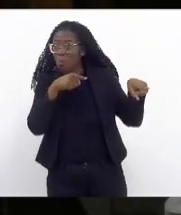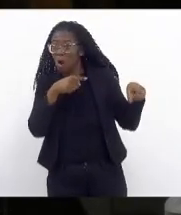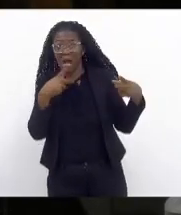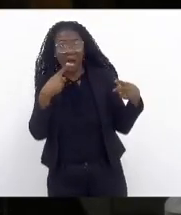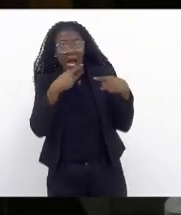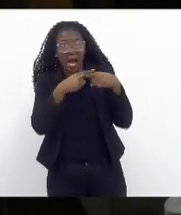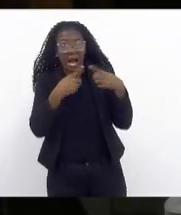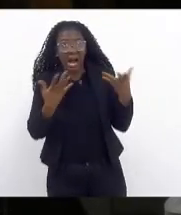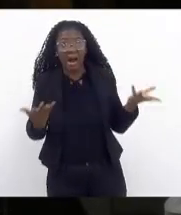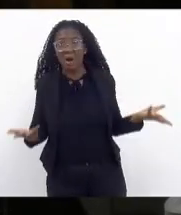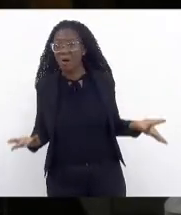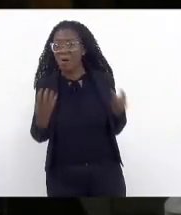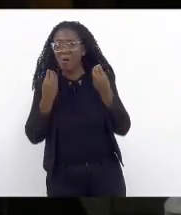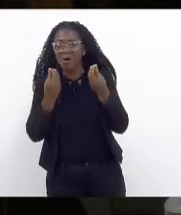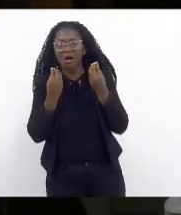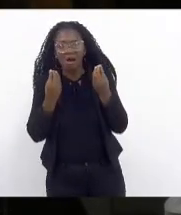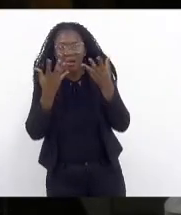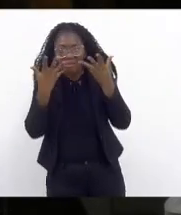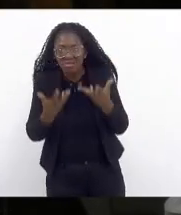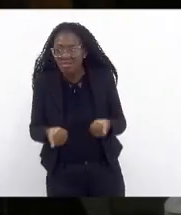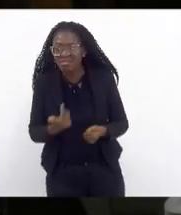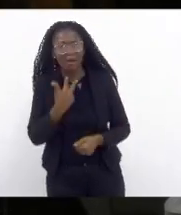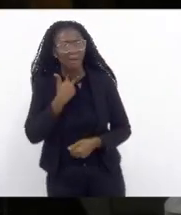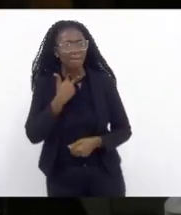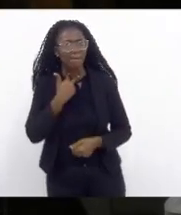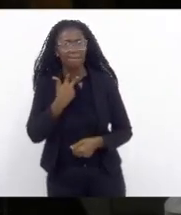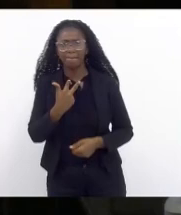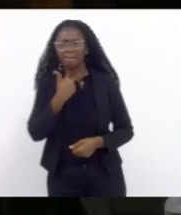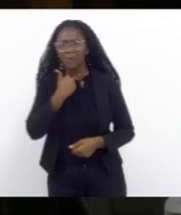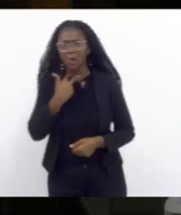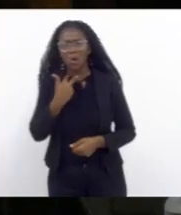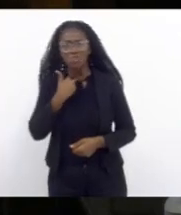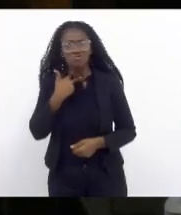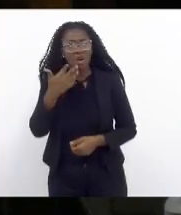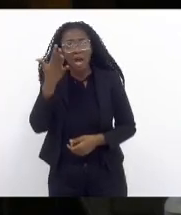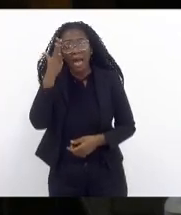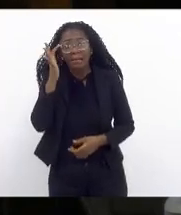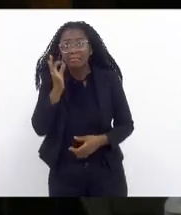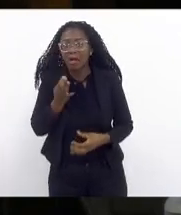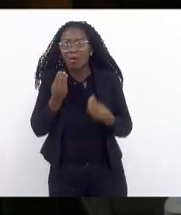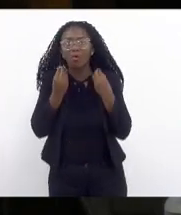inaceitável e incompreensível